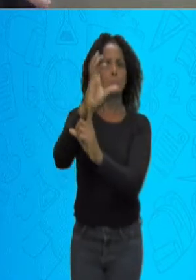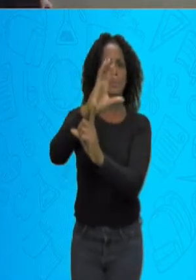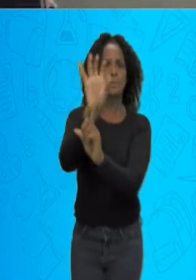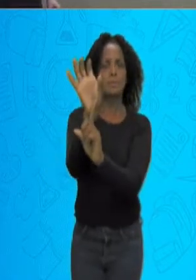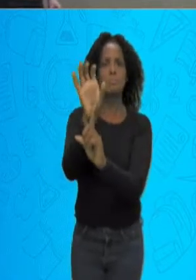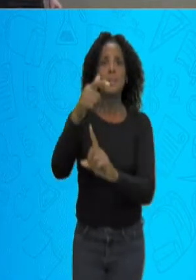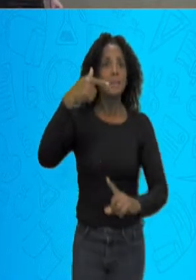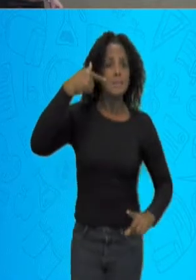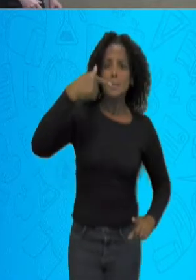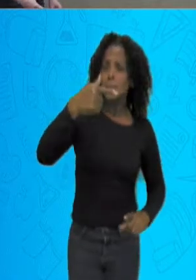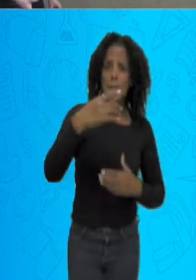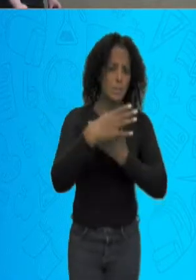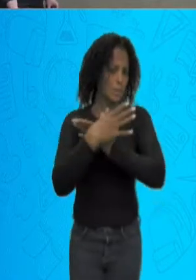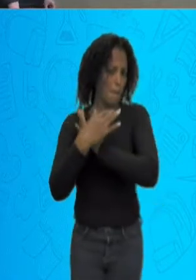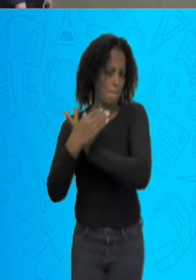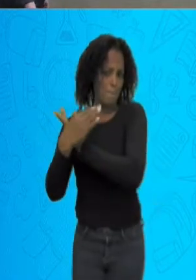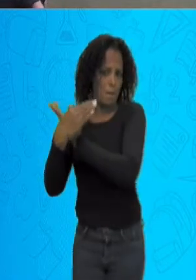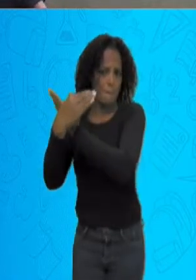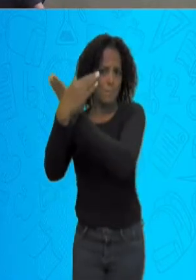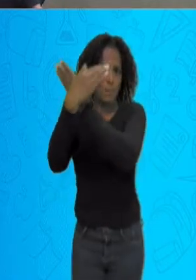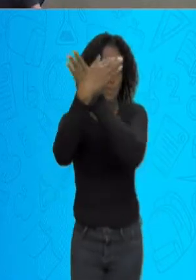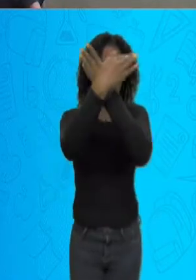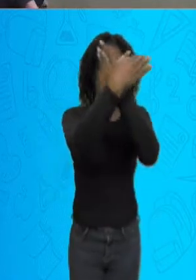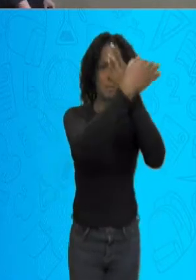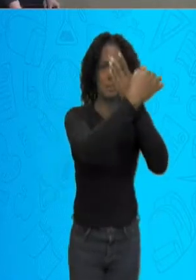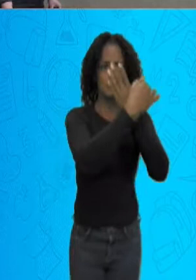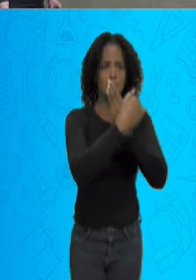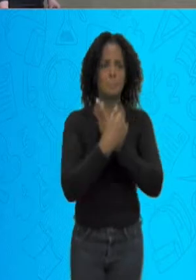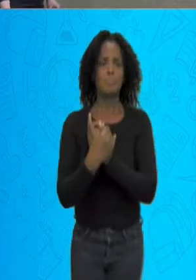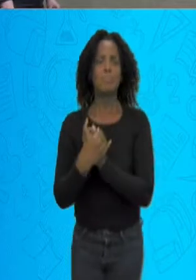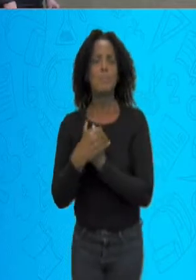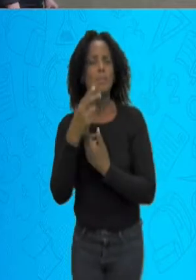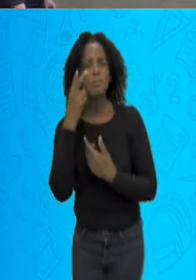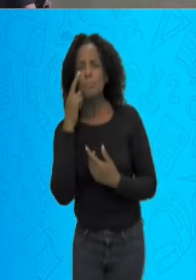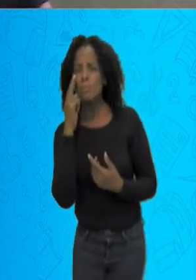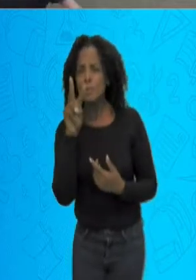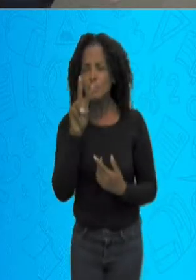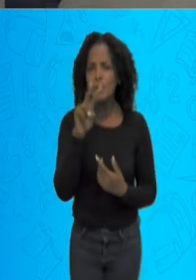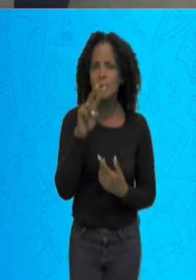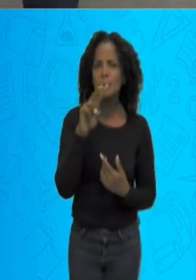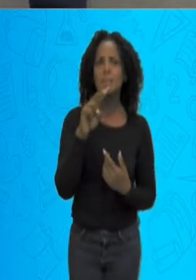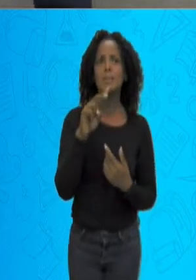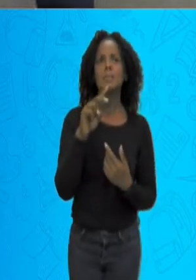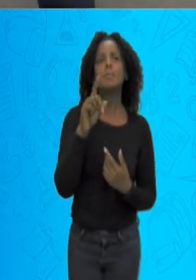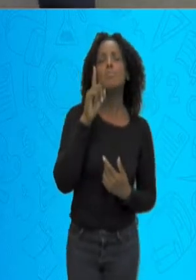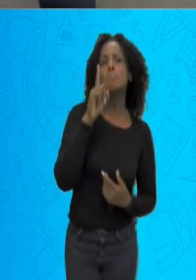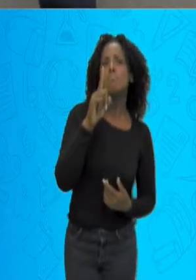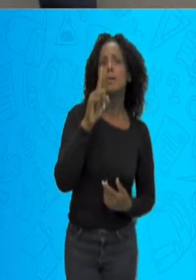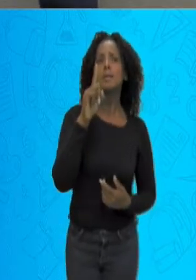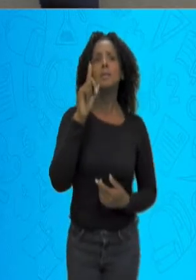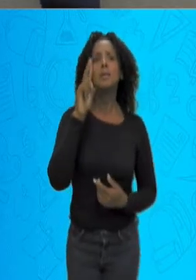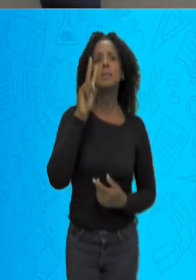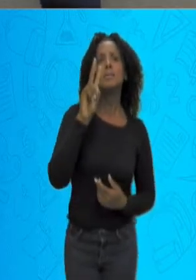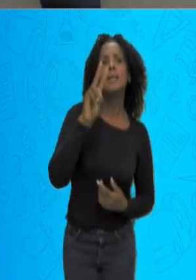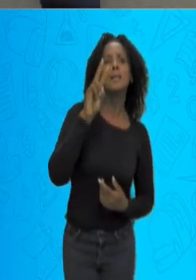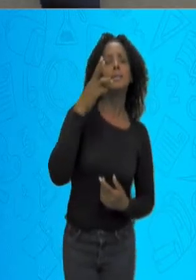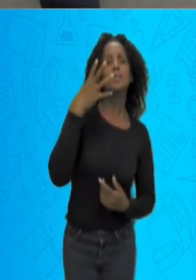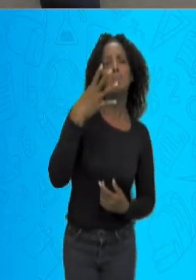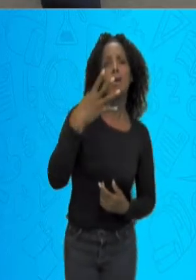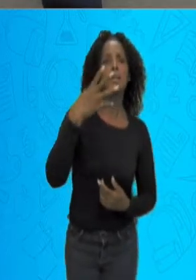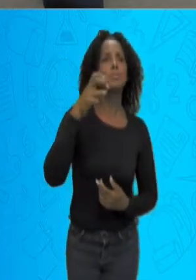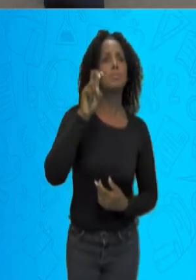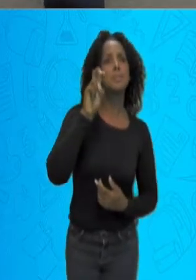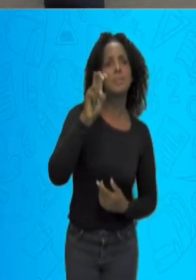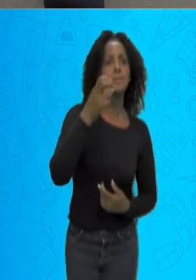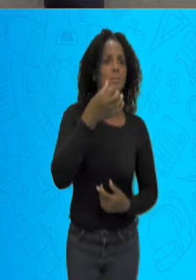Sete borboletas. São muitas borboletas. Vamos ver se tem essa quantidade mesmo? Uma, duas, três,